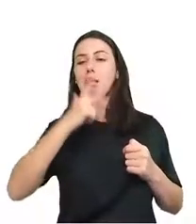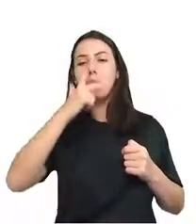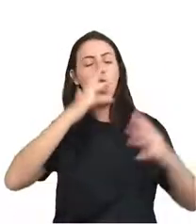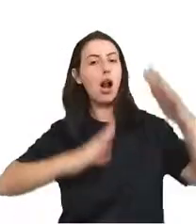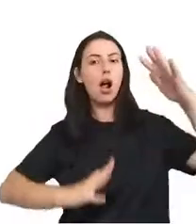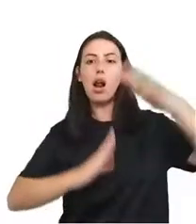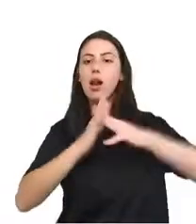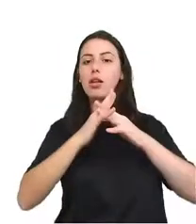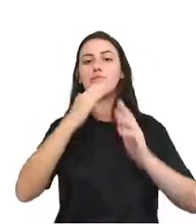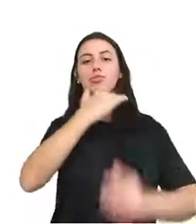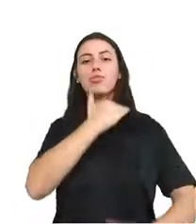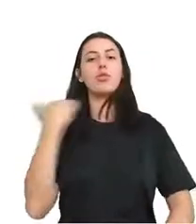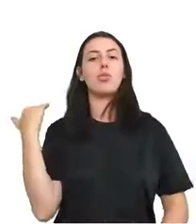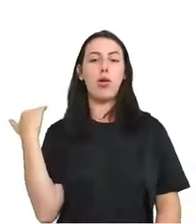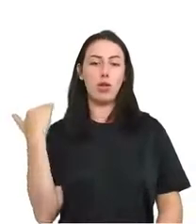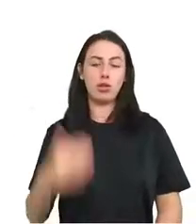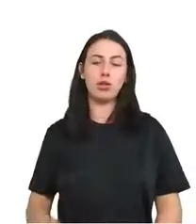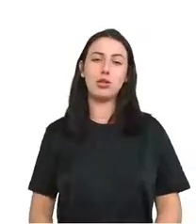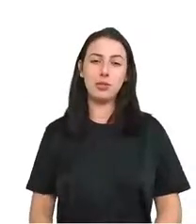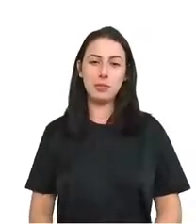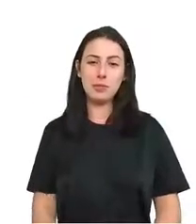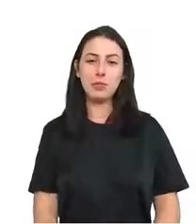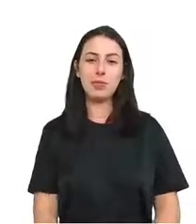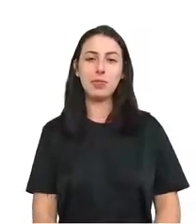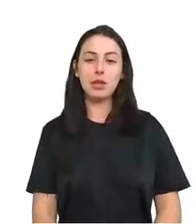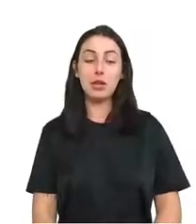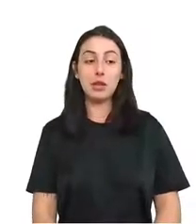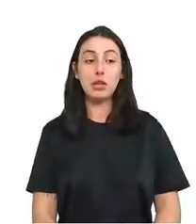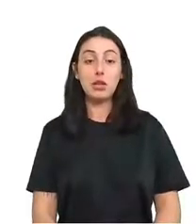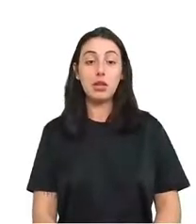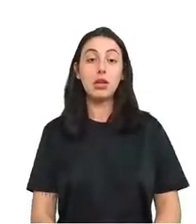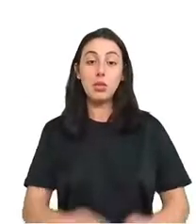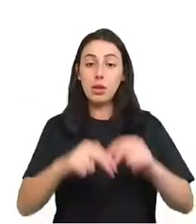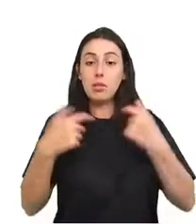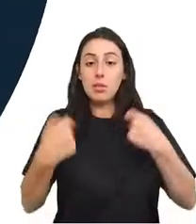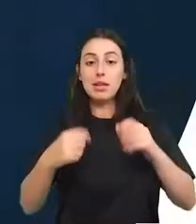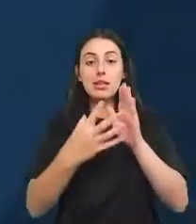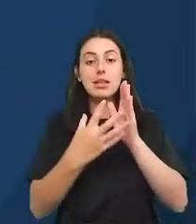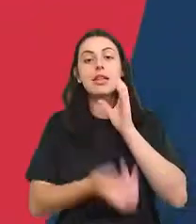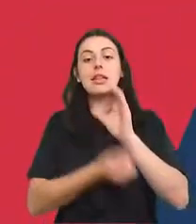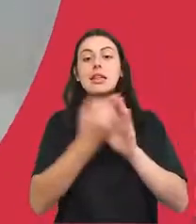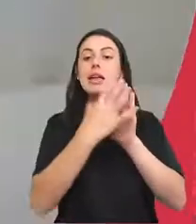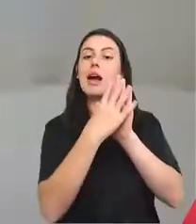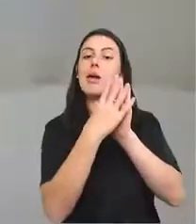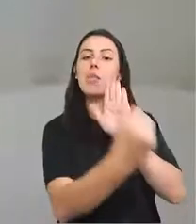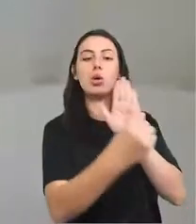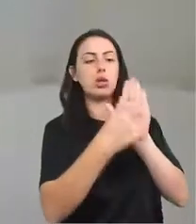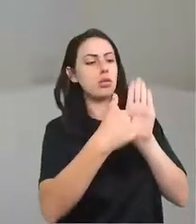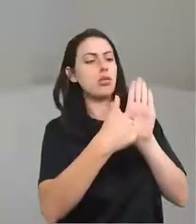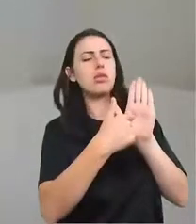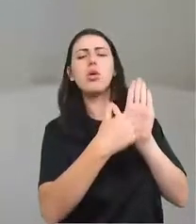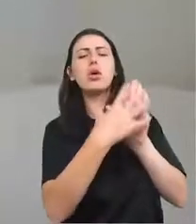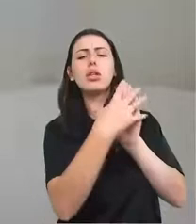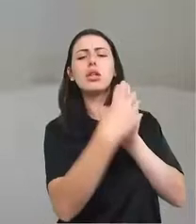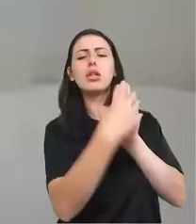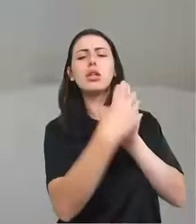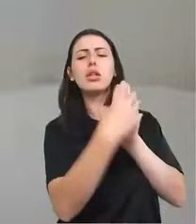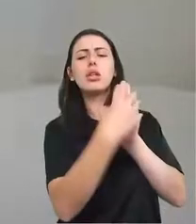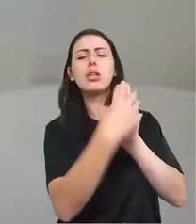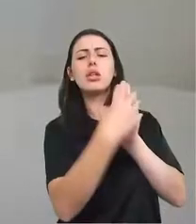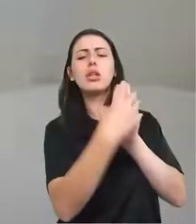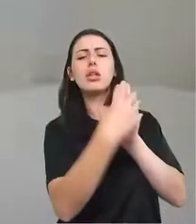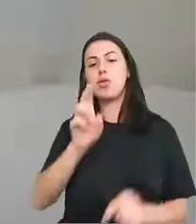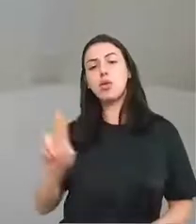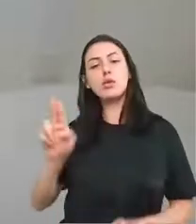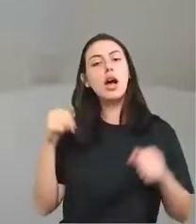encontrar padrões, basicamente, se trata de construir um modelo e a questão passa a ser que modelo devemos usar. No